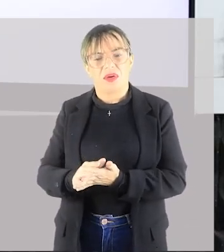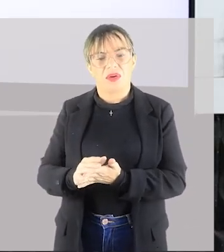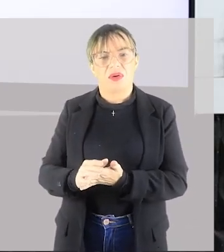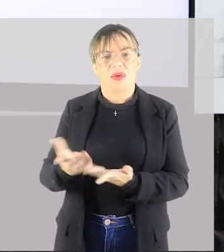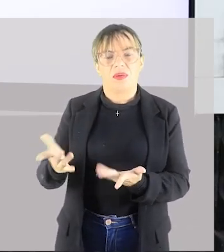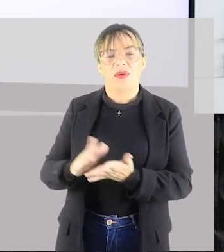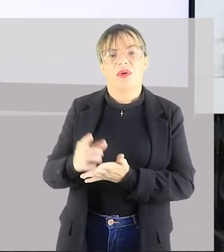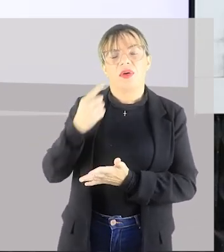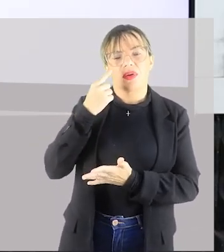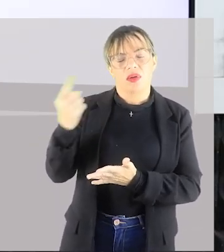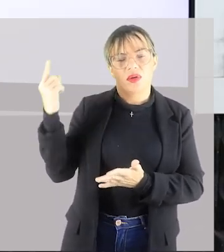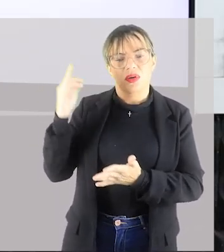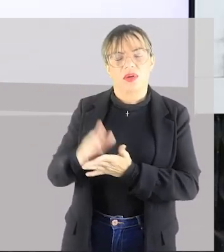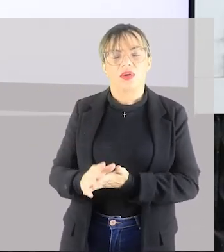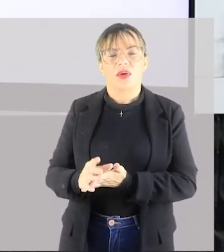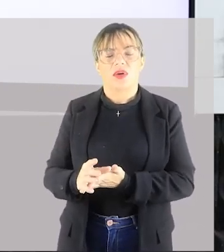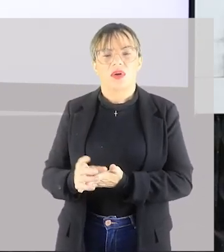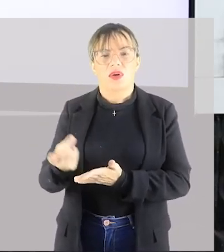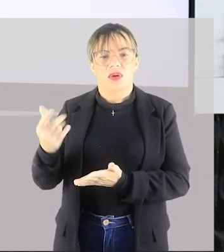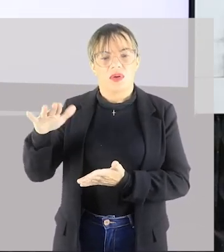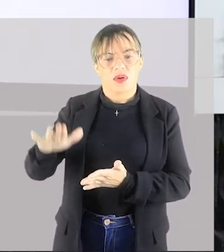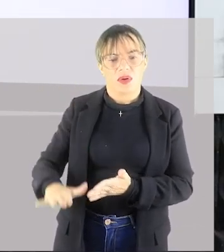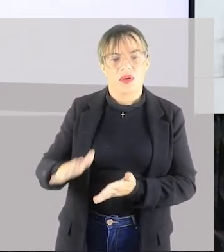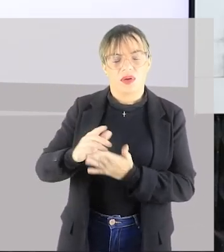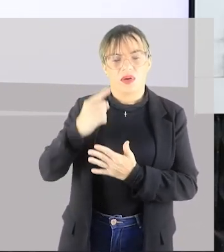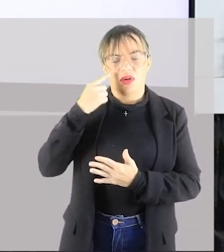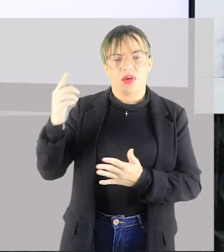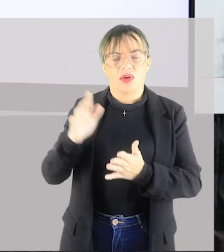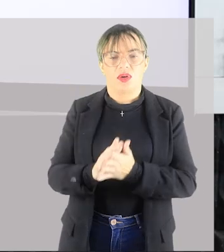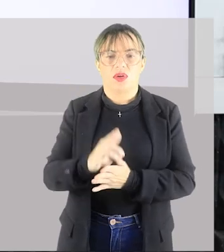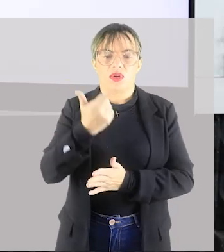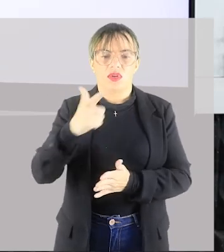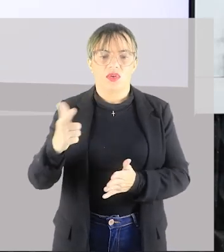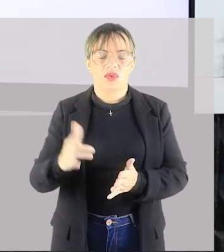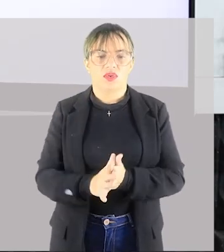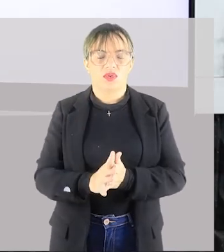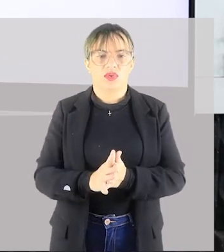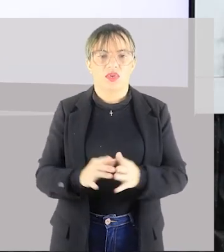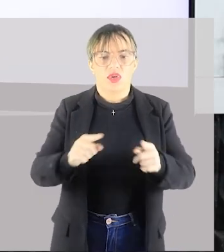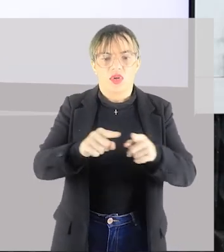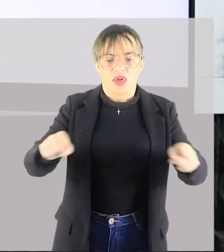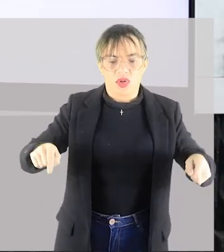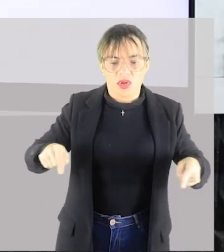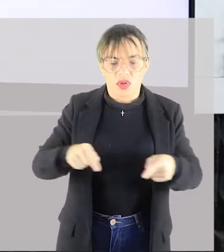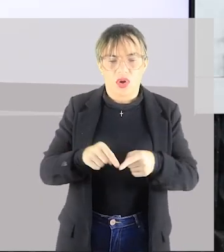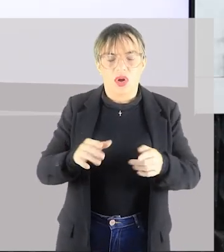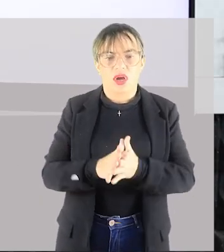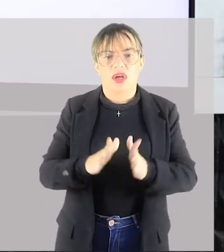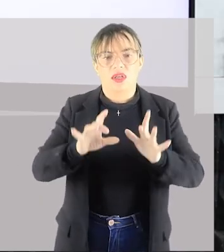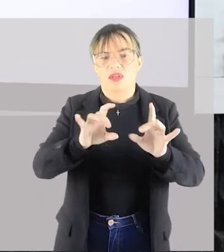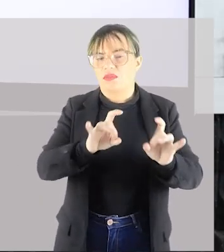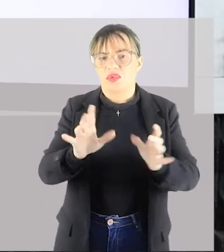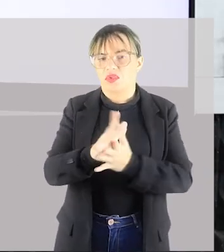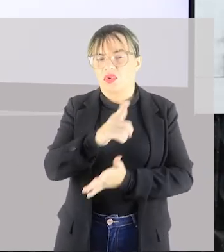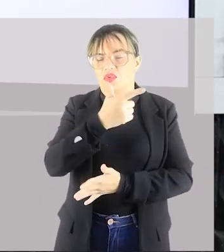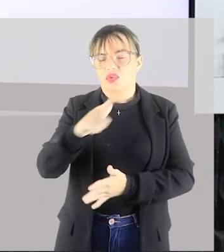moderna. Então não tinha cenários específicos como existiam no balé, não tinham